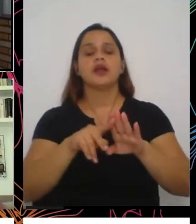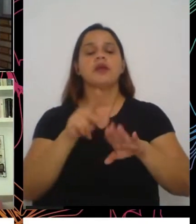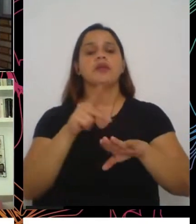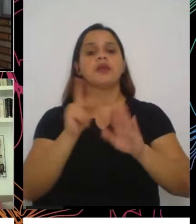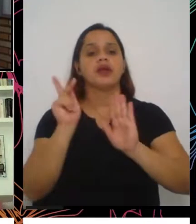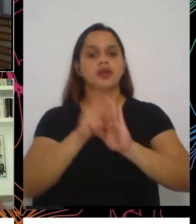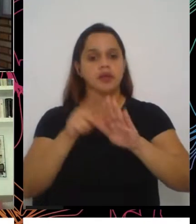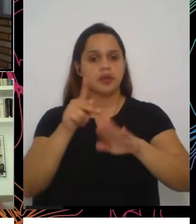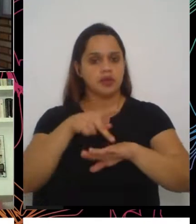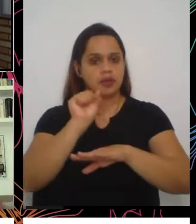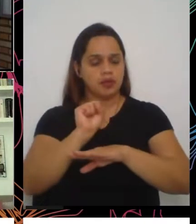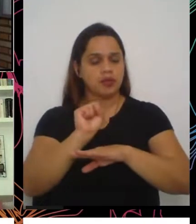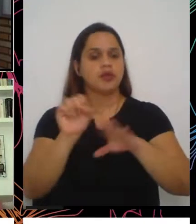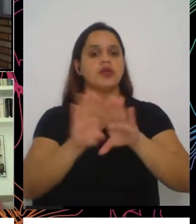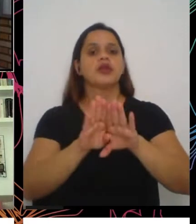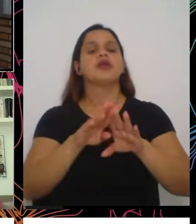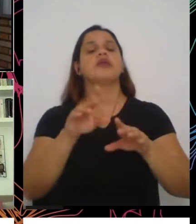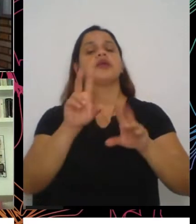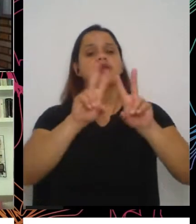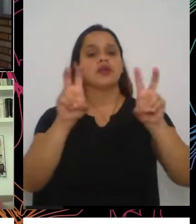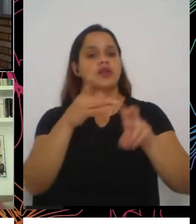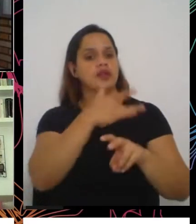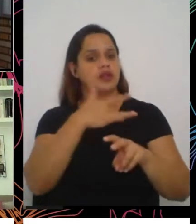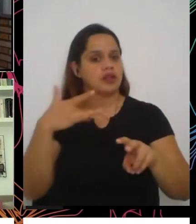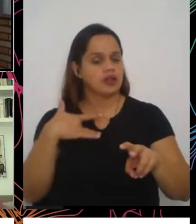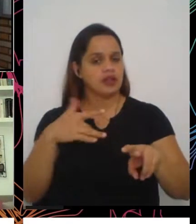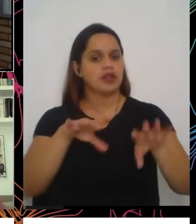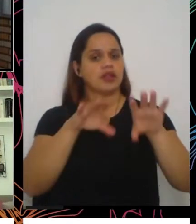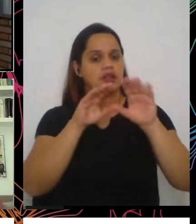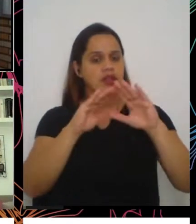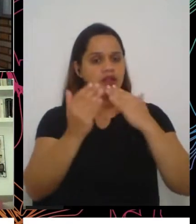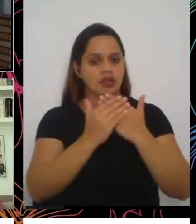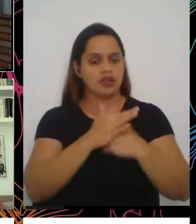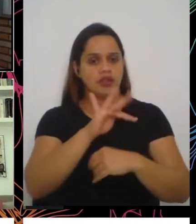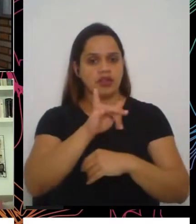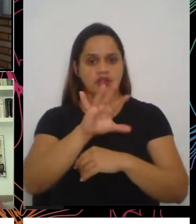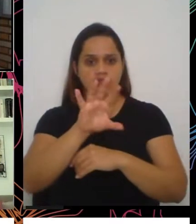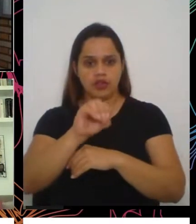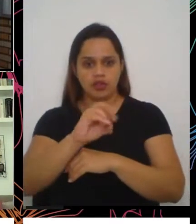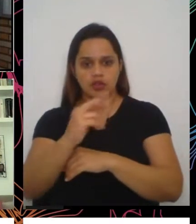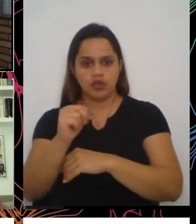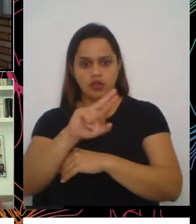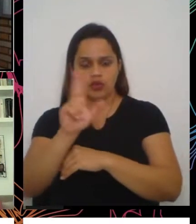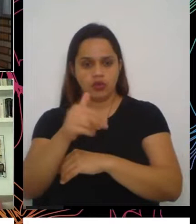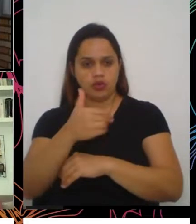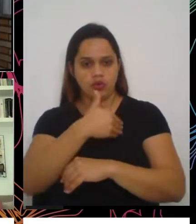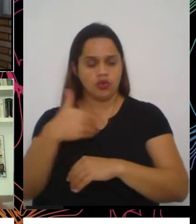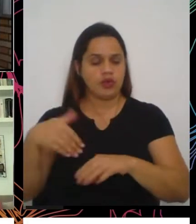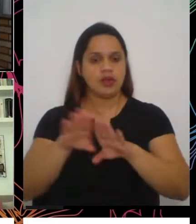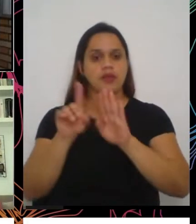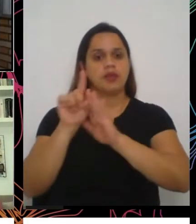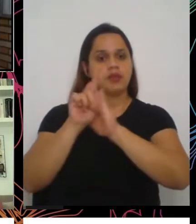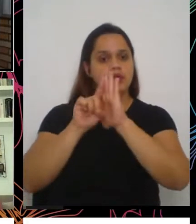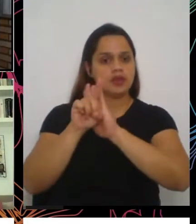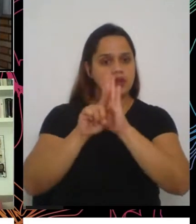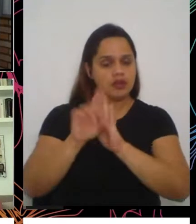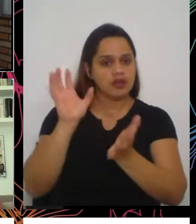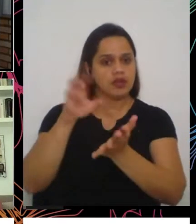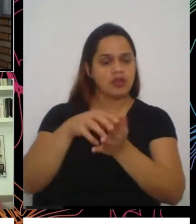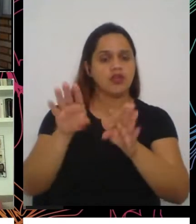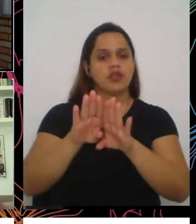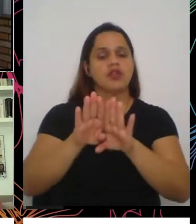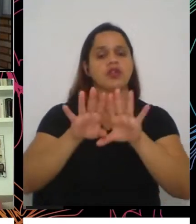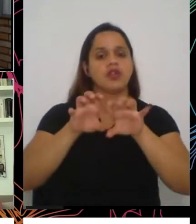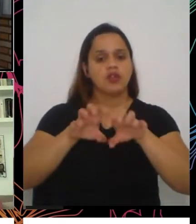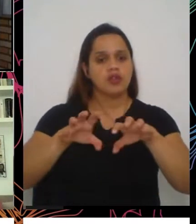Públicas em Saúde da Escola Fiocruz Instituto Governo e Pesquisadora do Núcleo de Pesquisas Epidemiológicas em